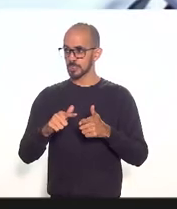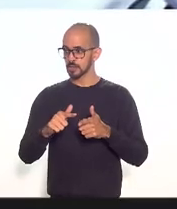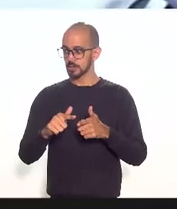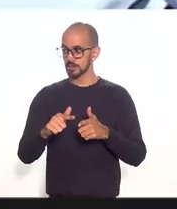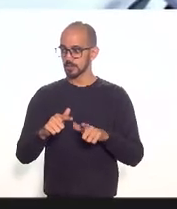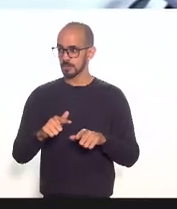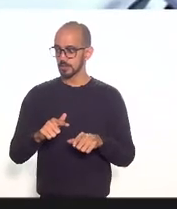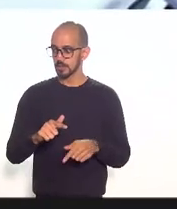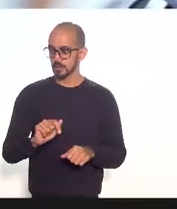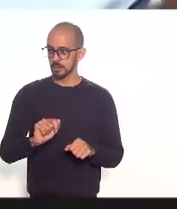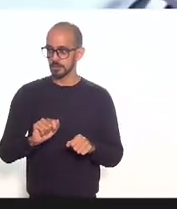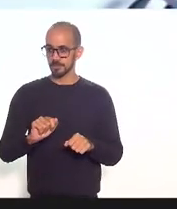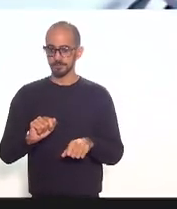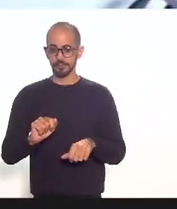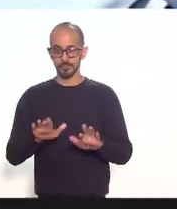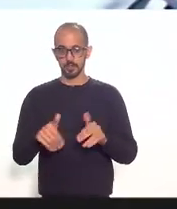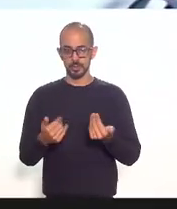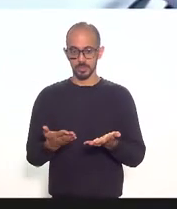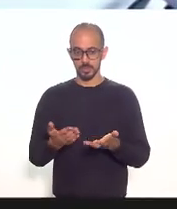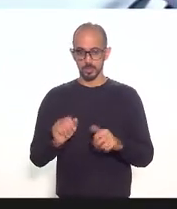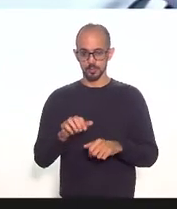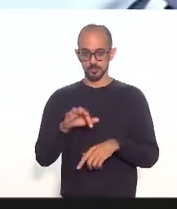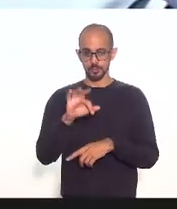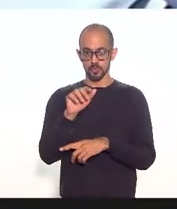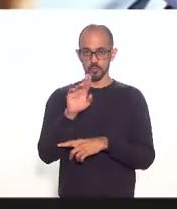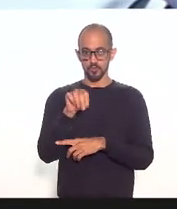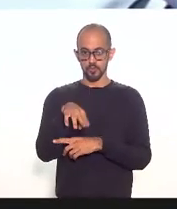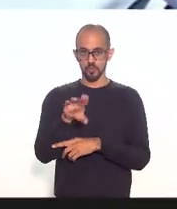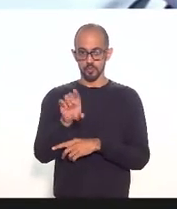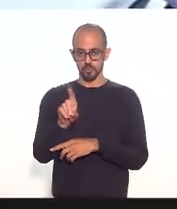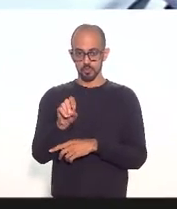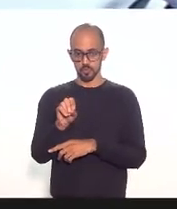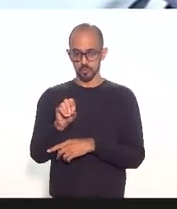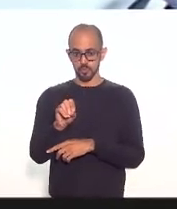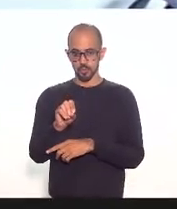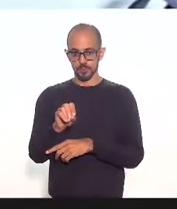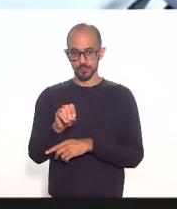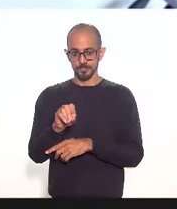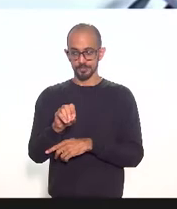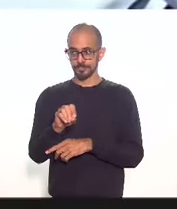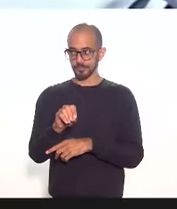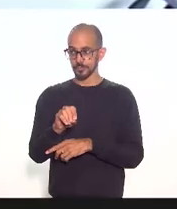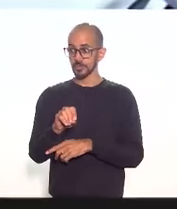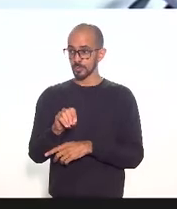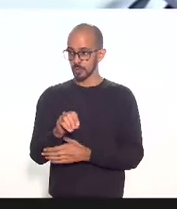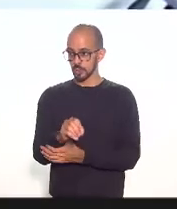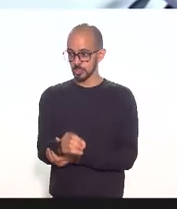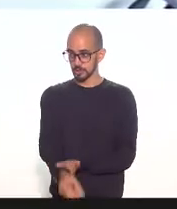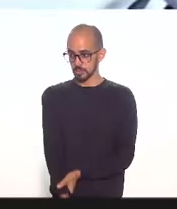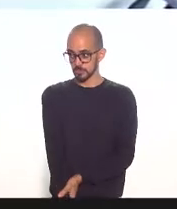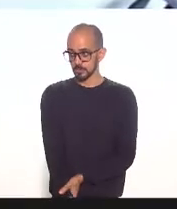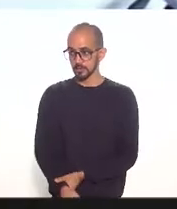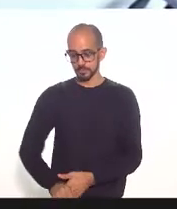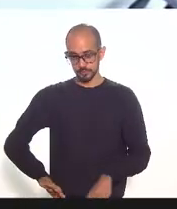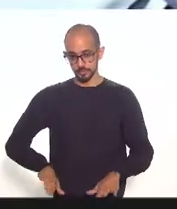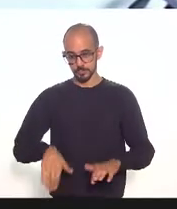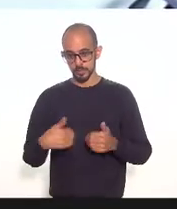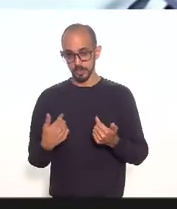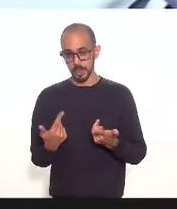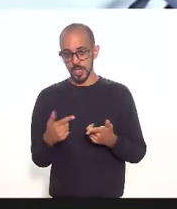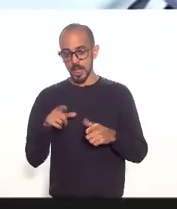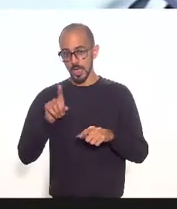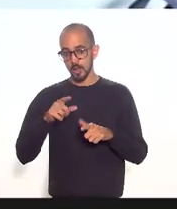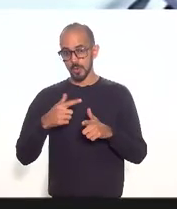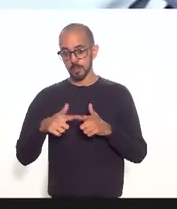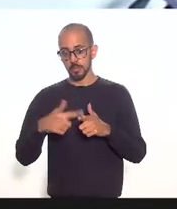absoluto e hoje felizmente tem a procuradoria do meu lado que é a questão do impacto para